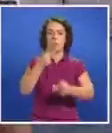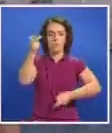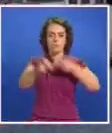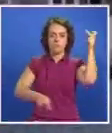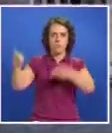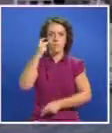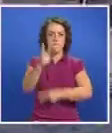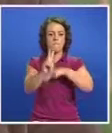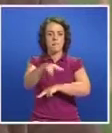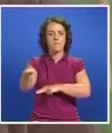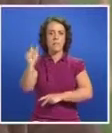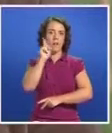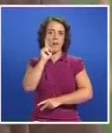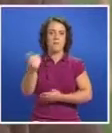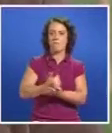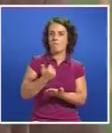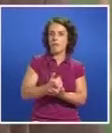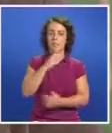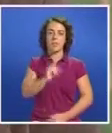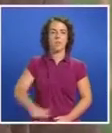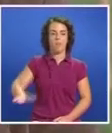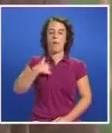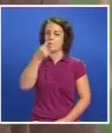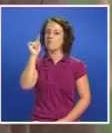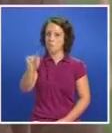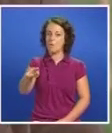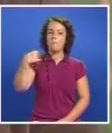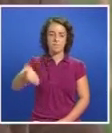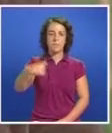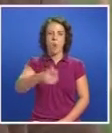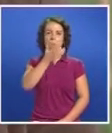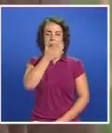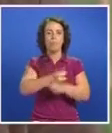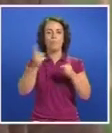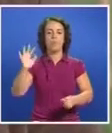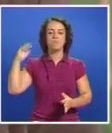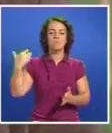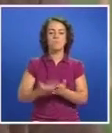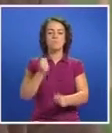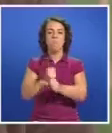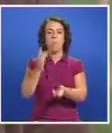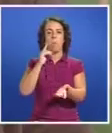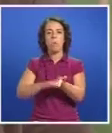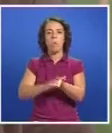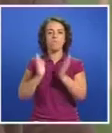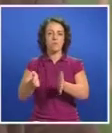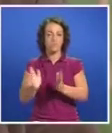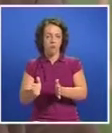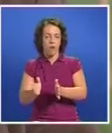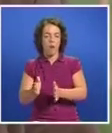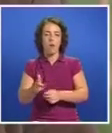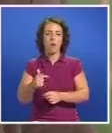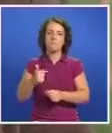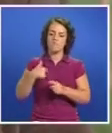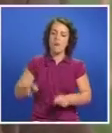mais riqueza à nossa terra. Veio votar no presidente Carlos César, porque já dei provas de ser um bom governante e é o homem a que a gente tem